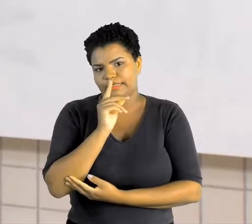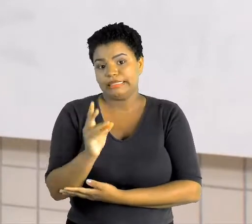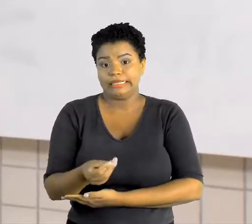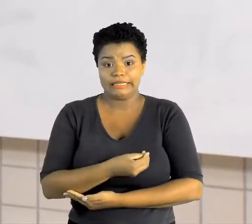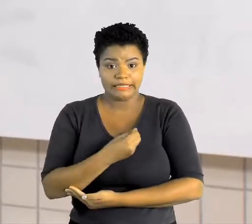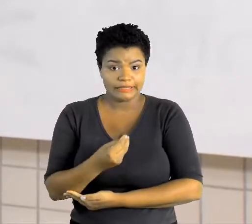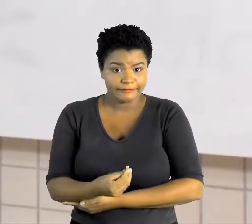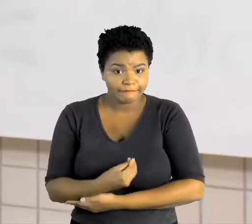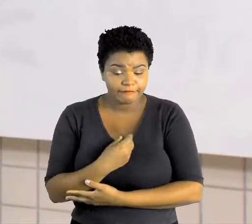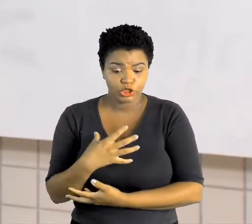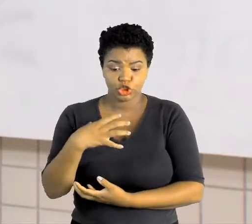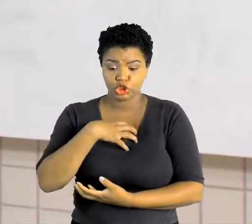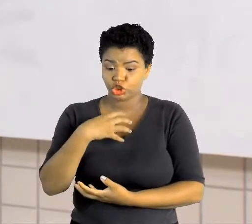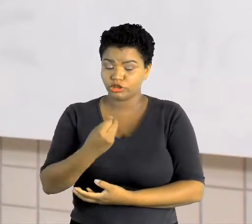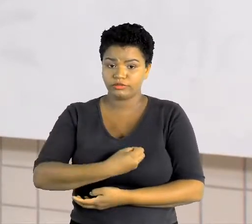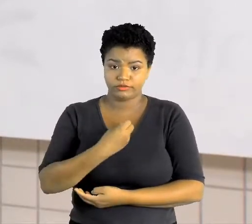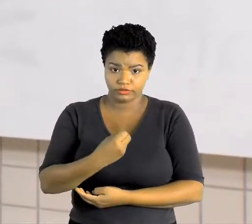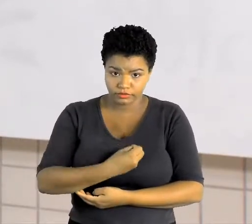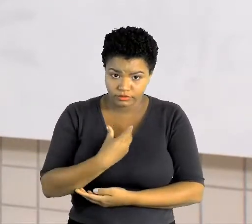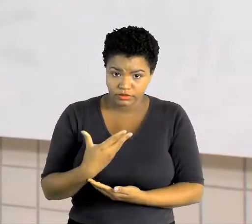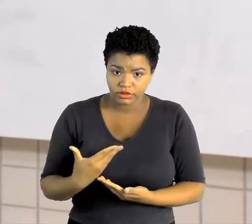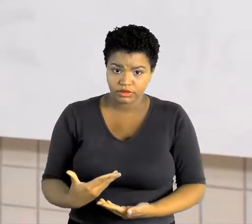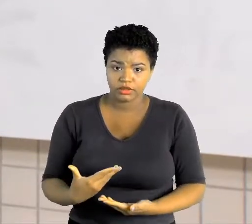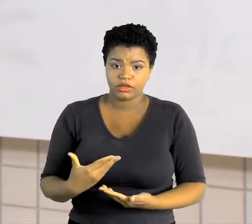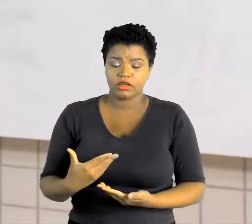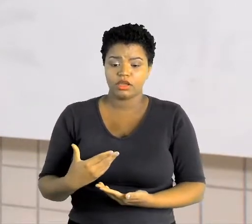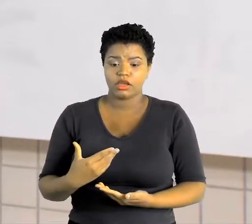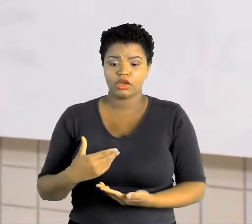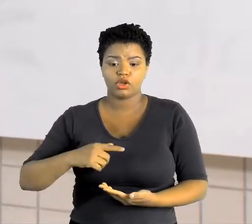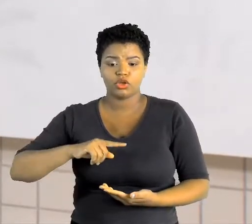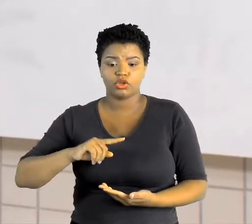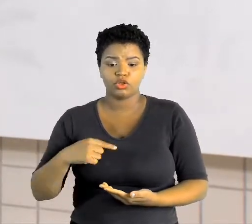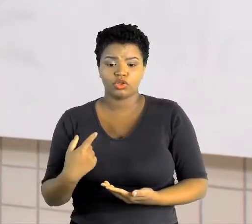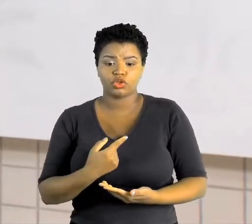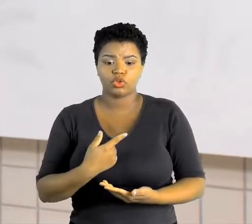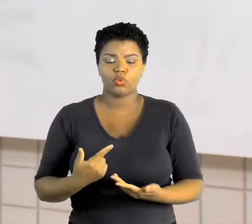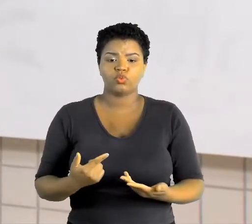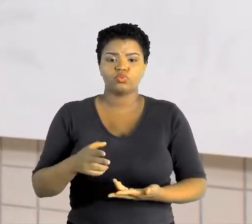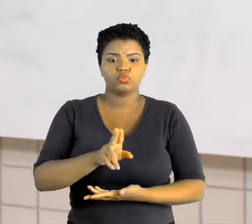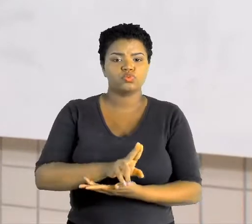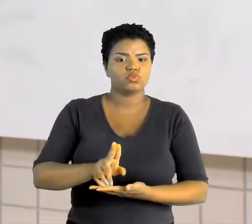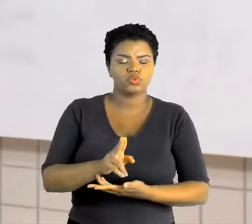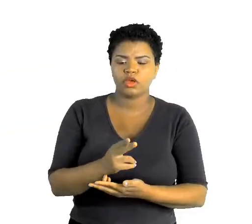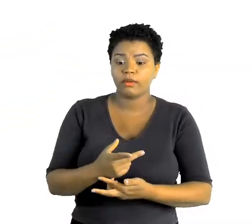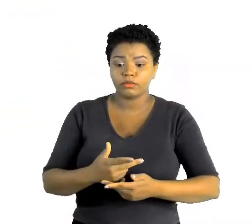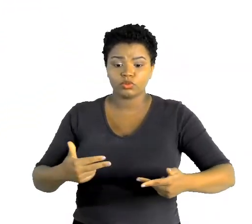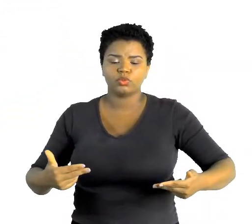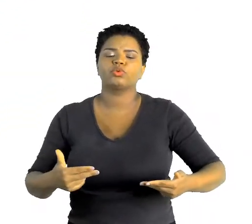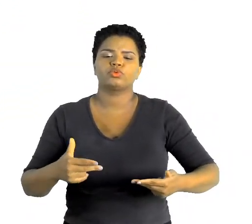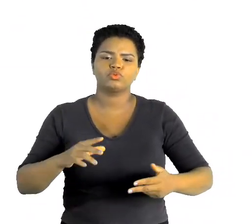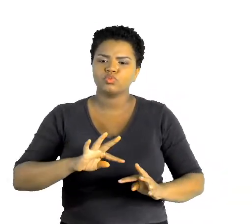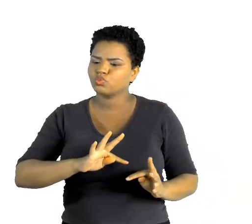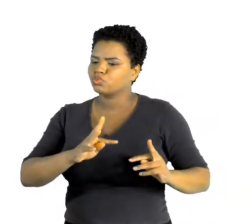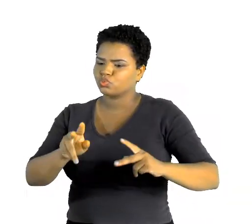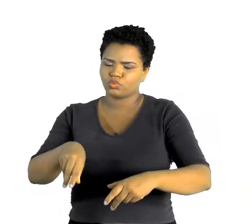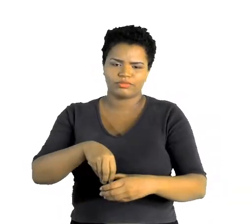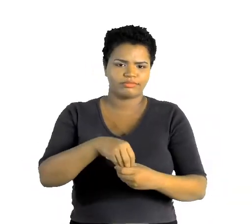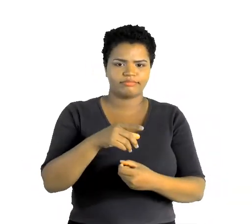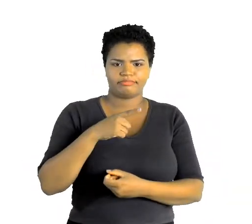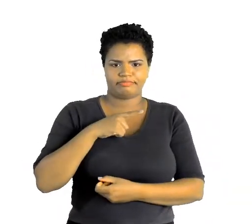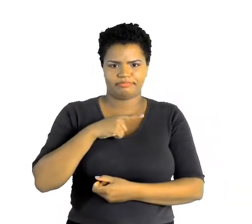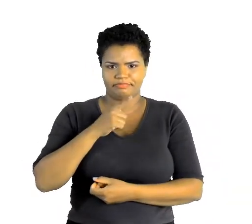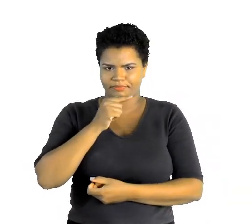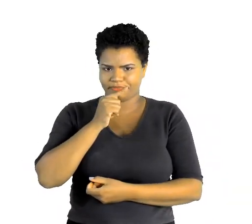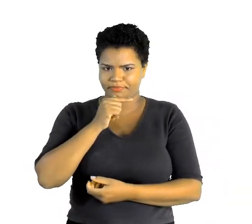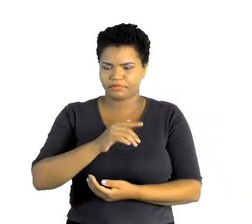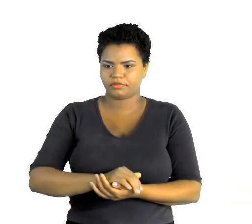na nossa forma de viver, na forma que a gente consome as coisas, tudo tem água envolvida. Como a gente viu nas aulas